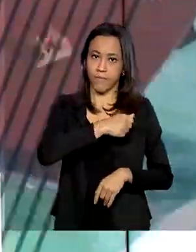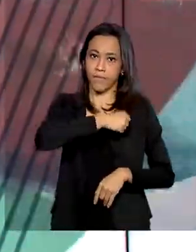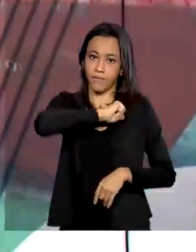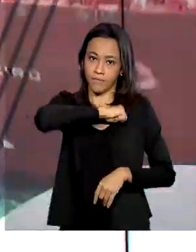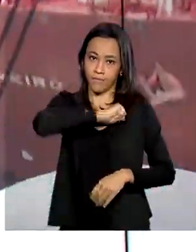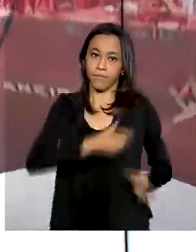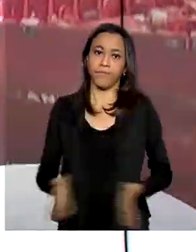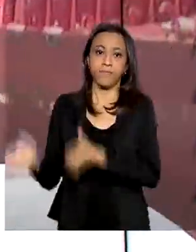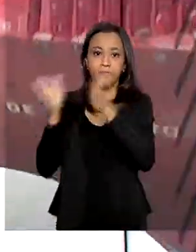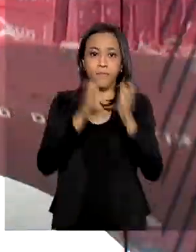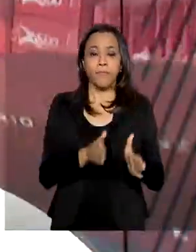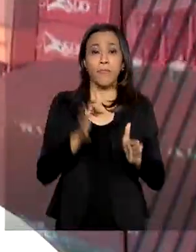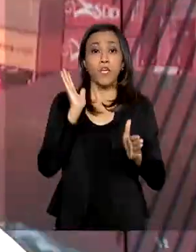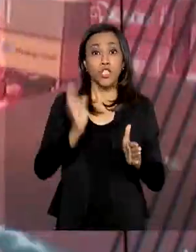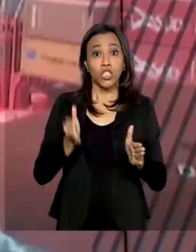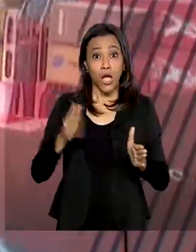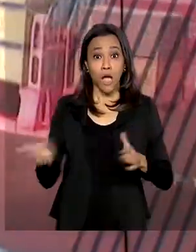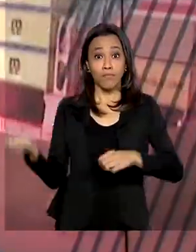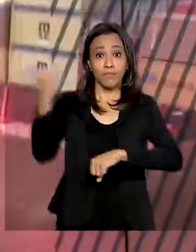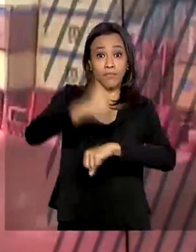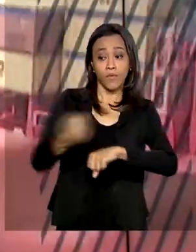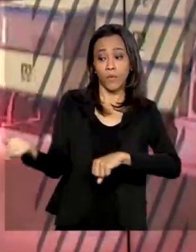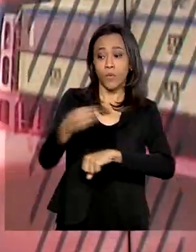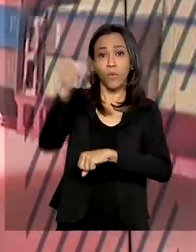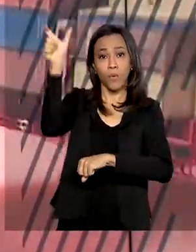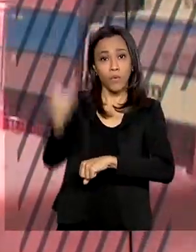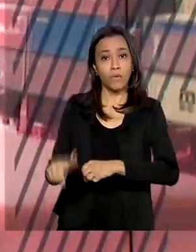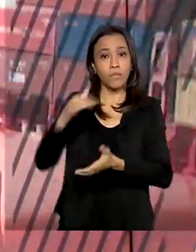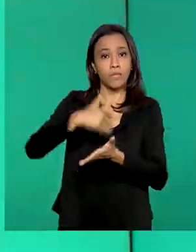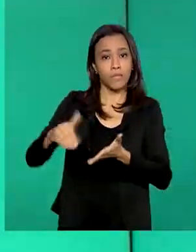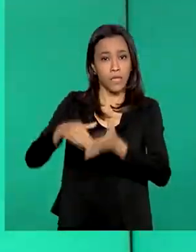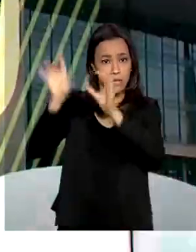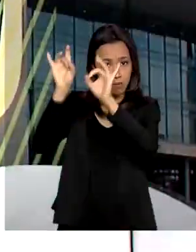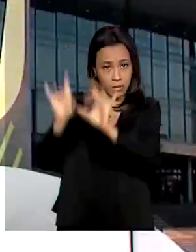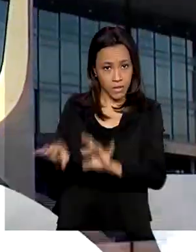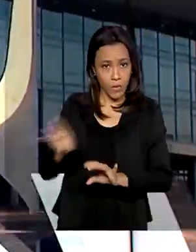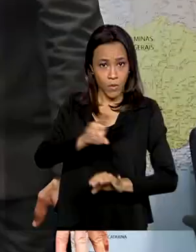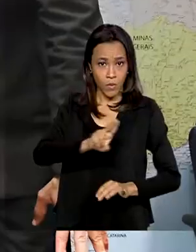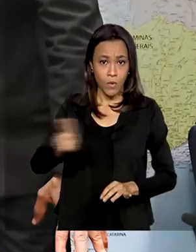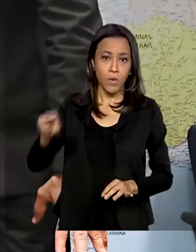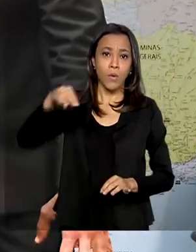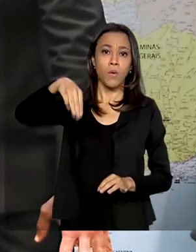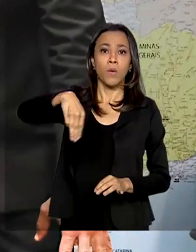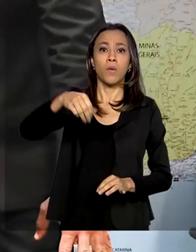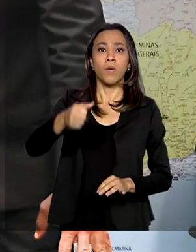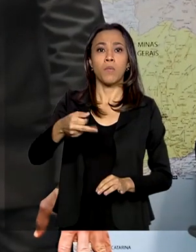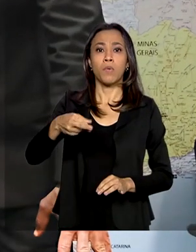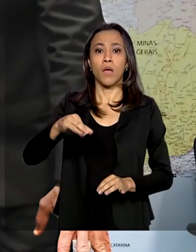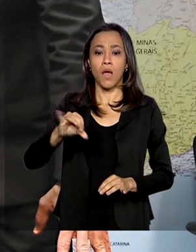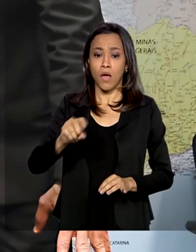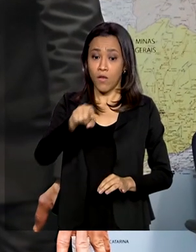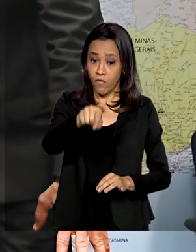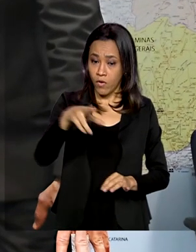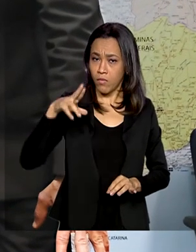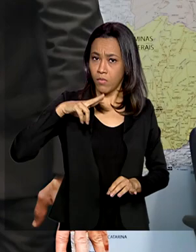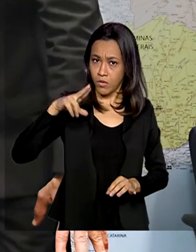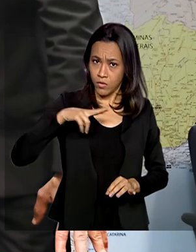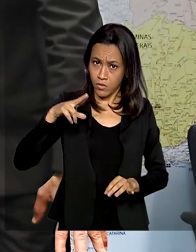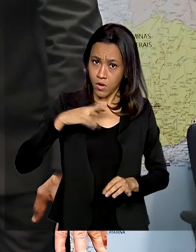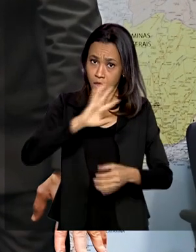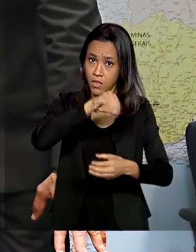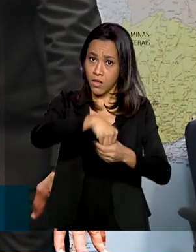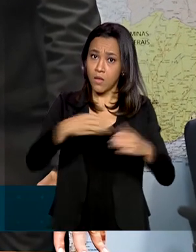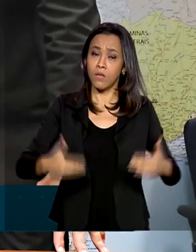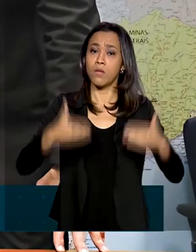Tomou posse o novo secretário especial de cultura, Mário Frias. Foi numa cerimônia reservada no Ministério do Turismo